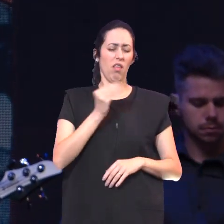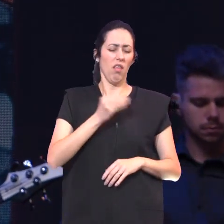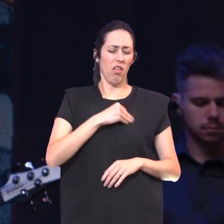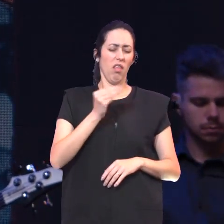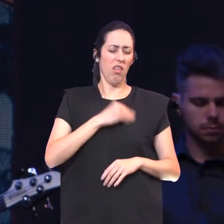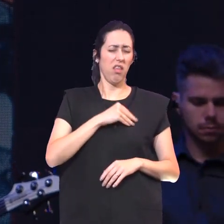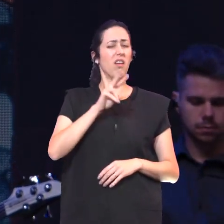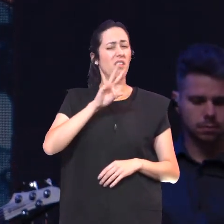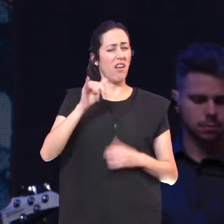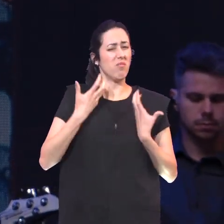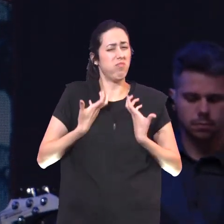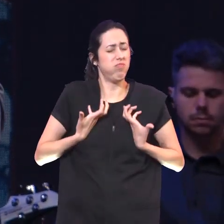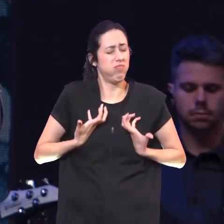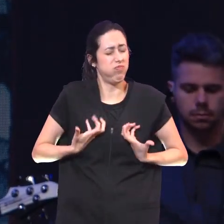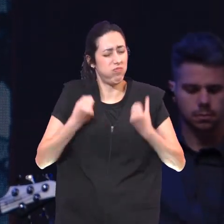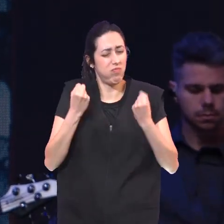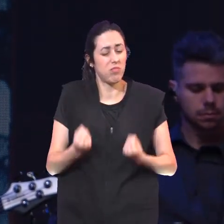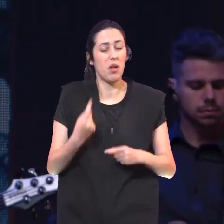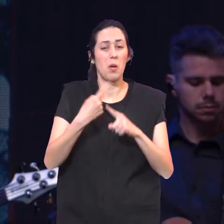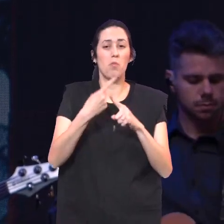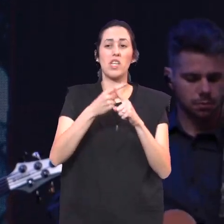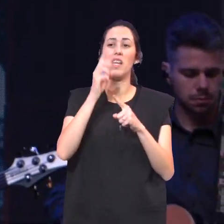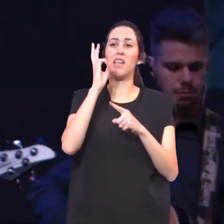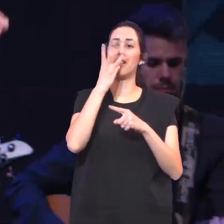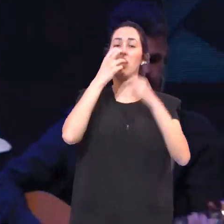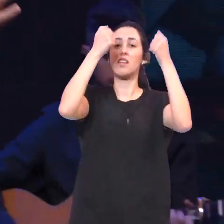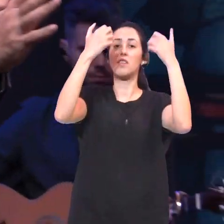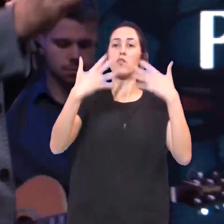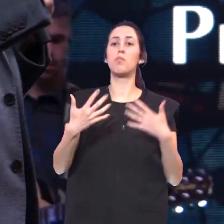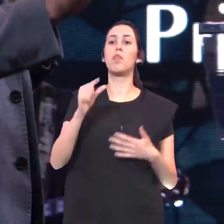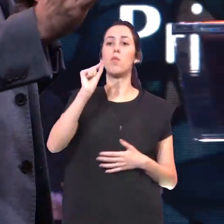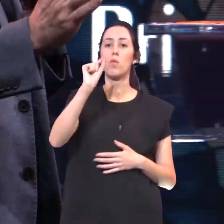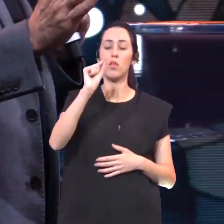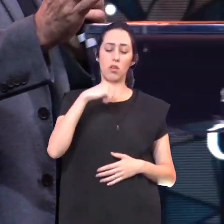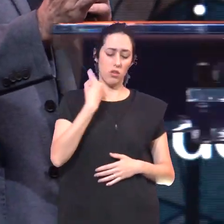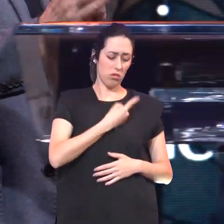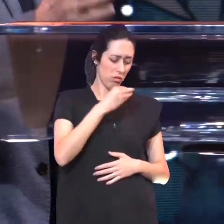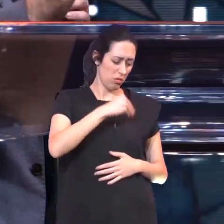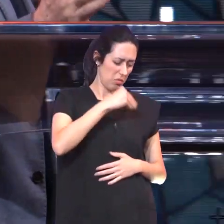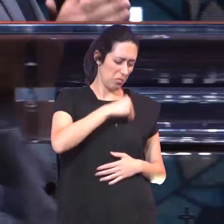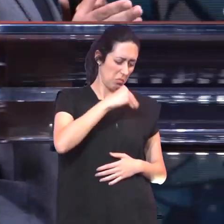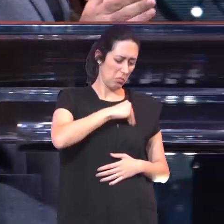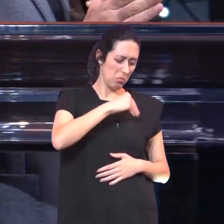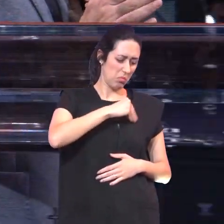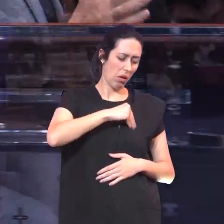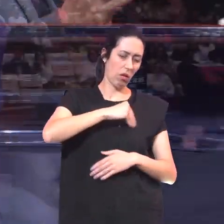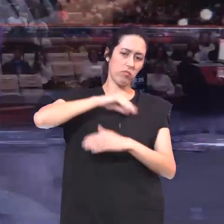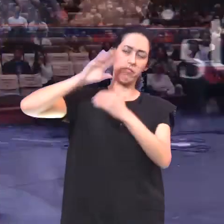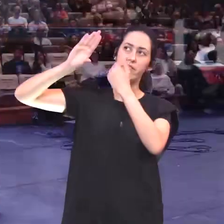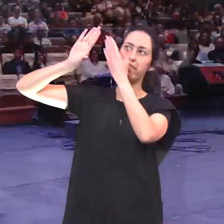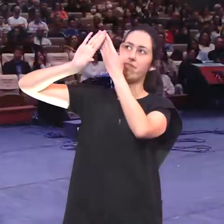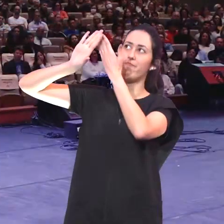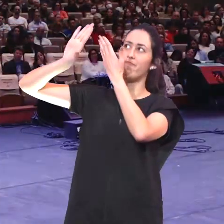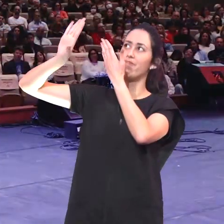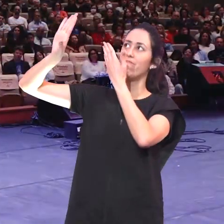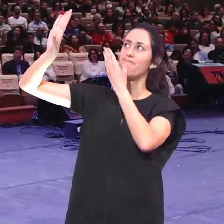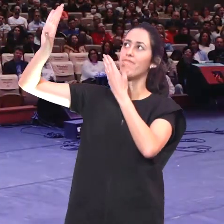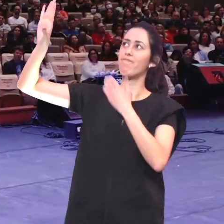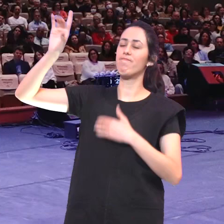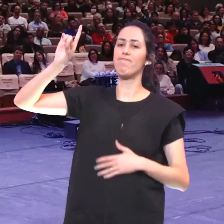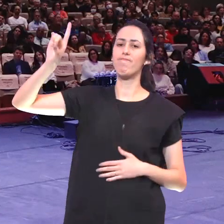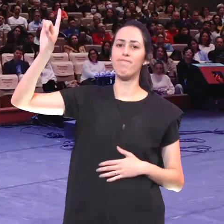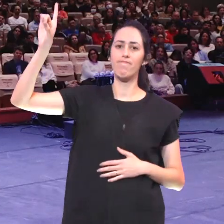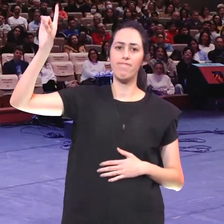Porque Isaías 59.2 Diz que os nossos Pecados fazem Separação Entre nós E o nosso Deus